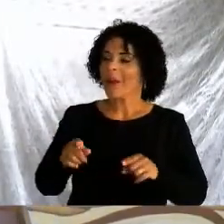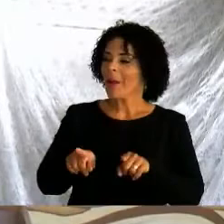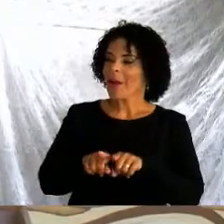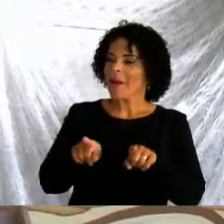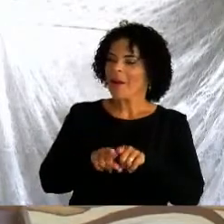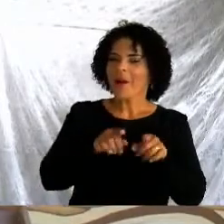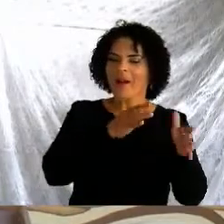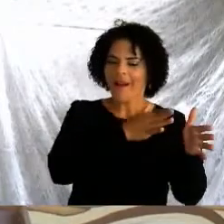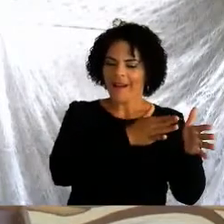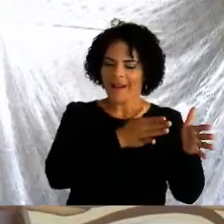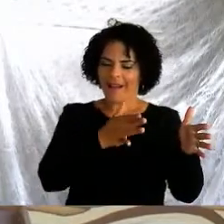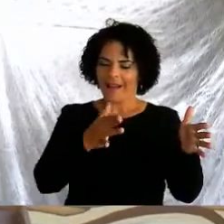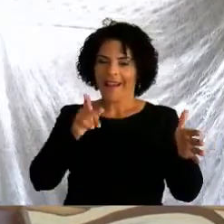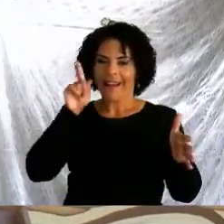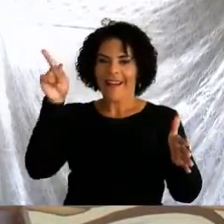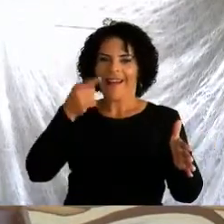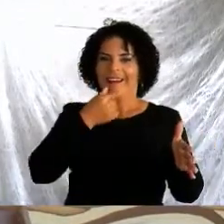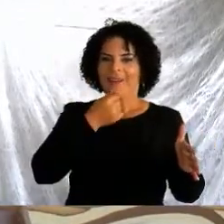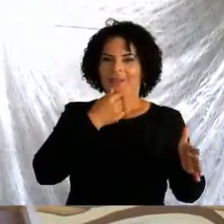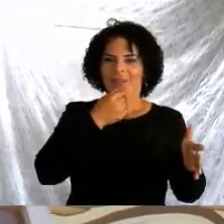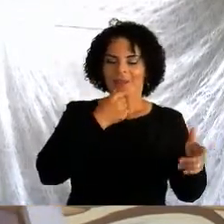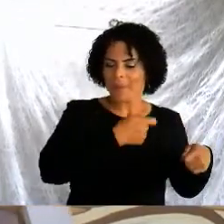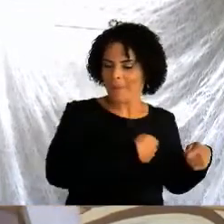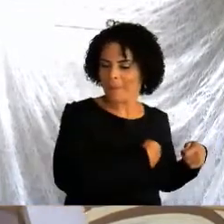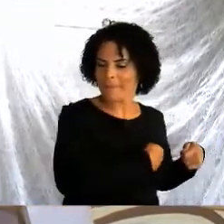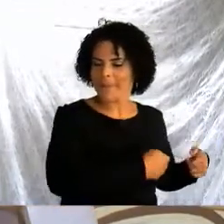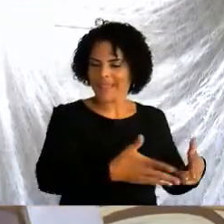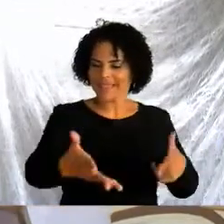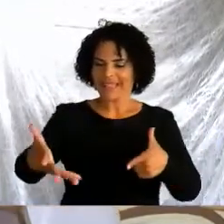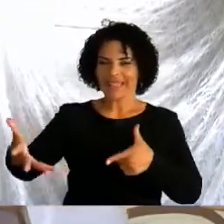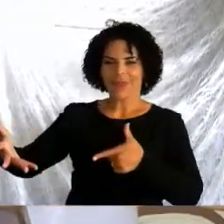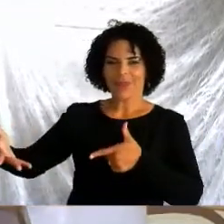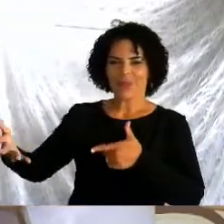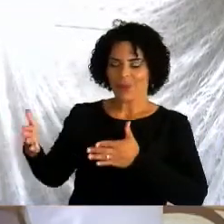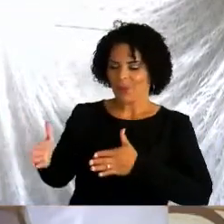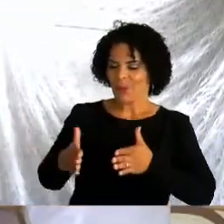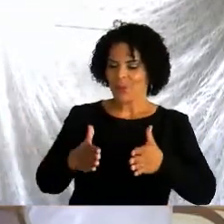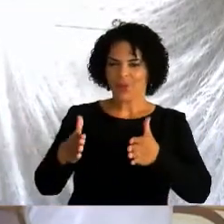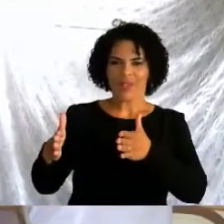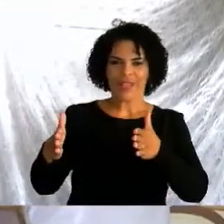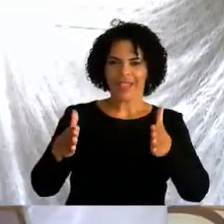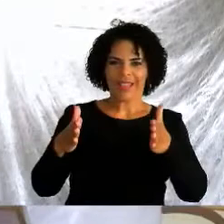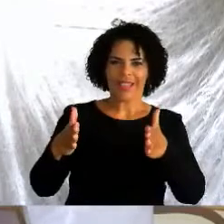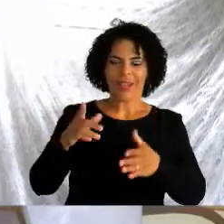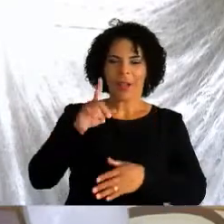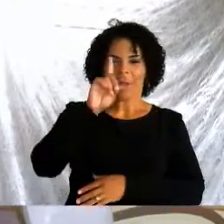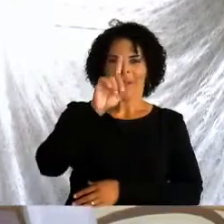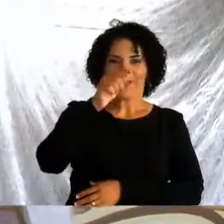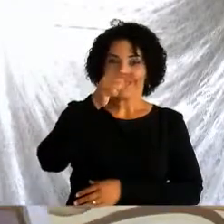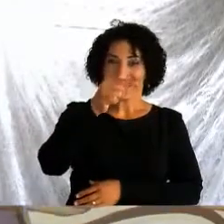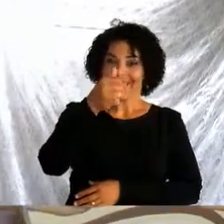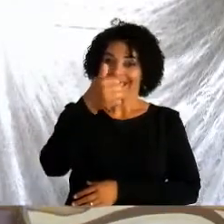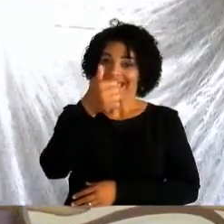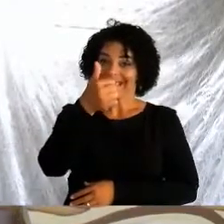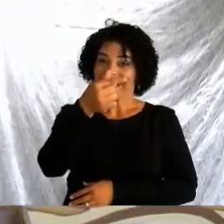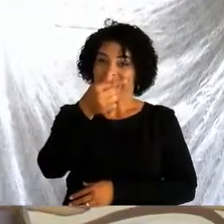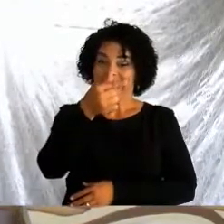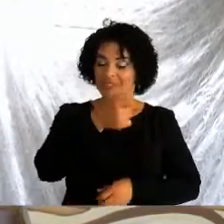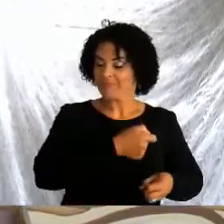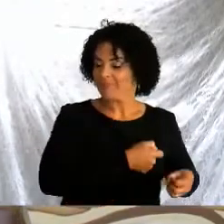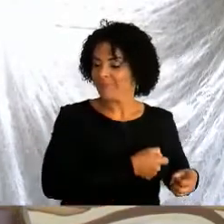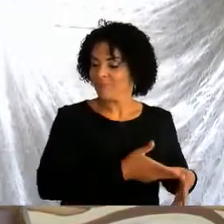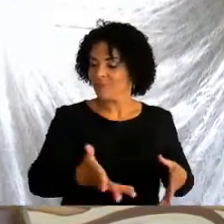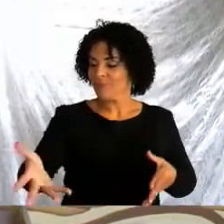dos pescadores do Rio Paraíba do Sul, a pesca milagrosa de 1717.